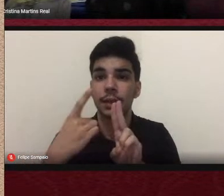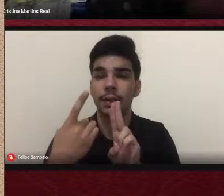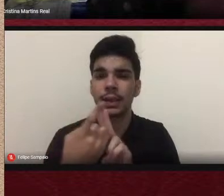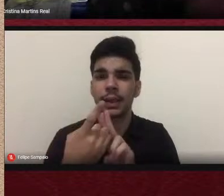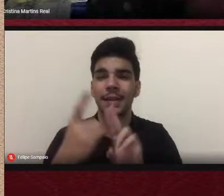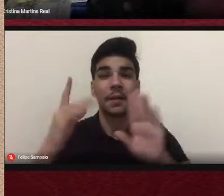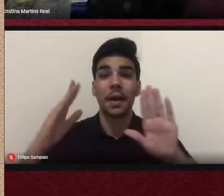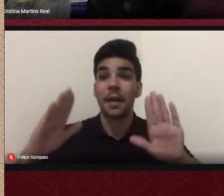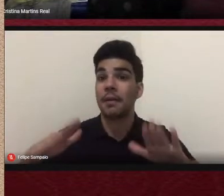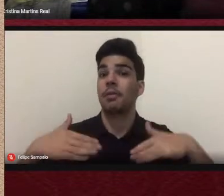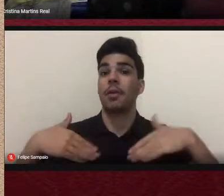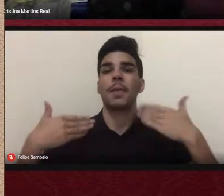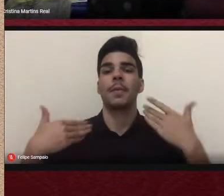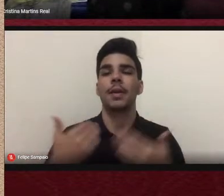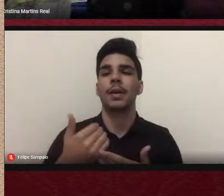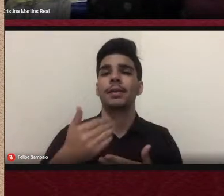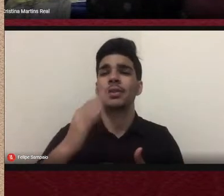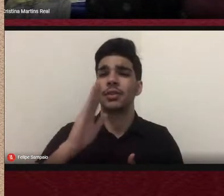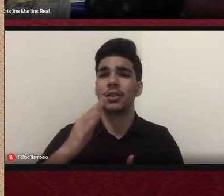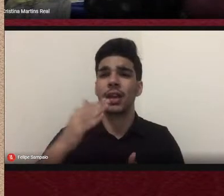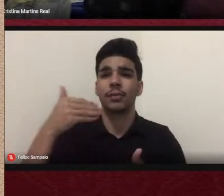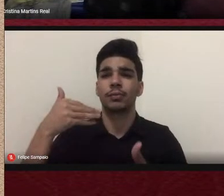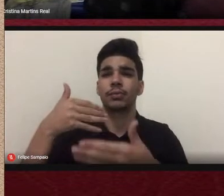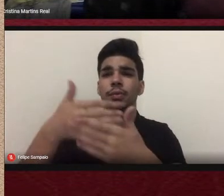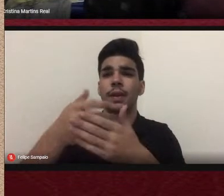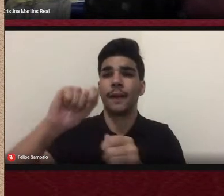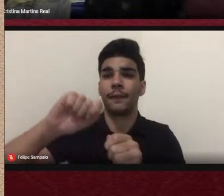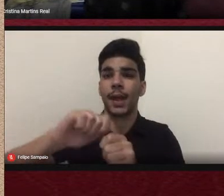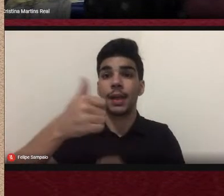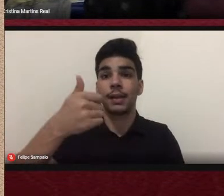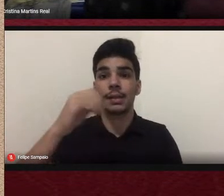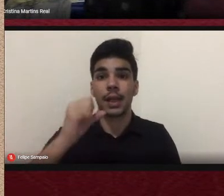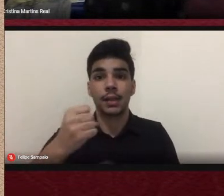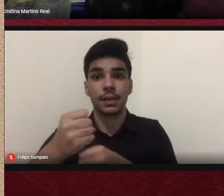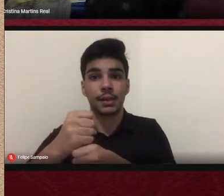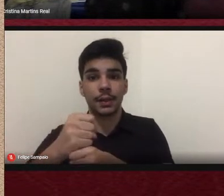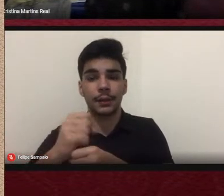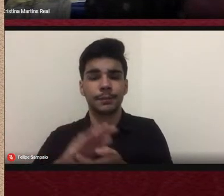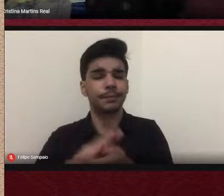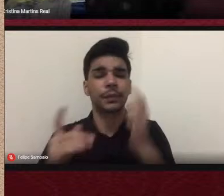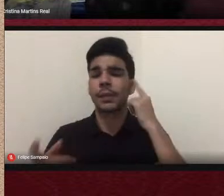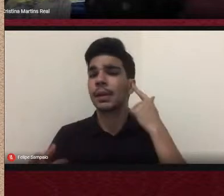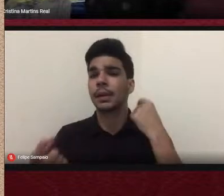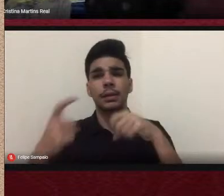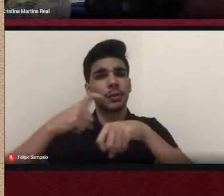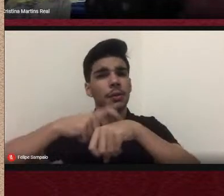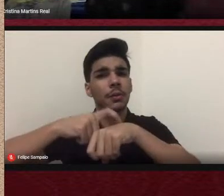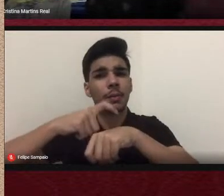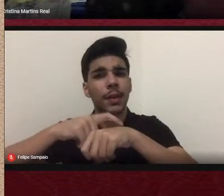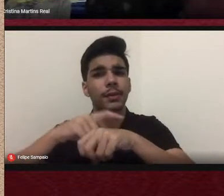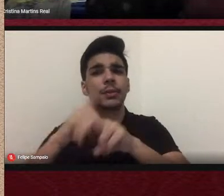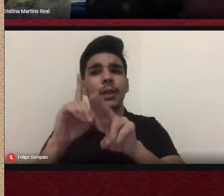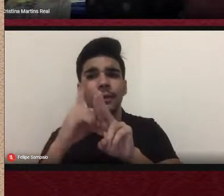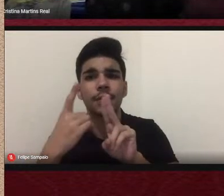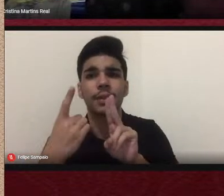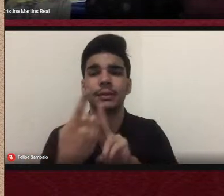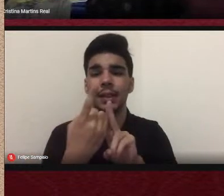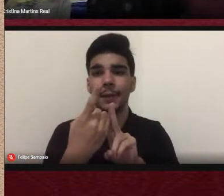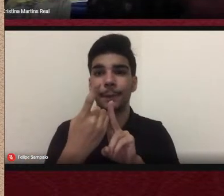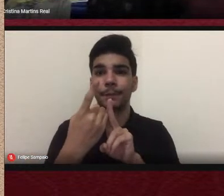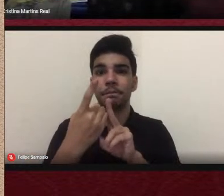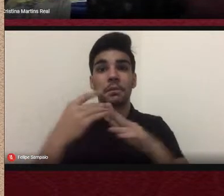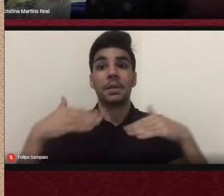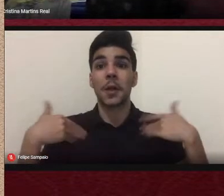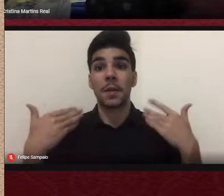anos da sua criação. Naquele momento, inclusive, a UFGD comemorava a nota 5